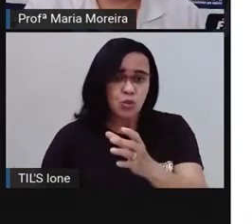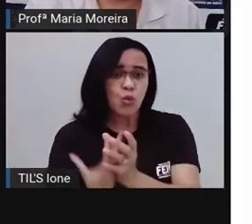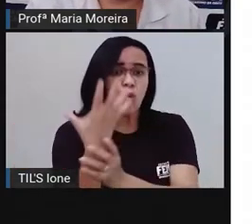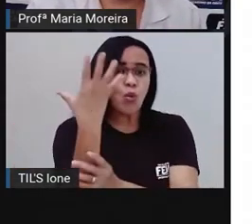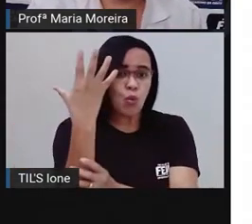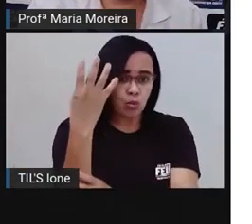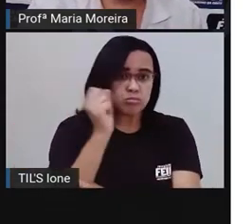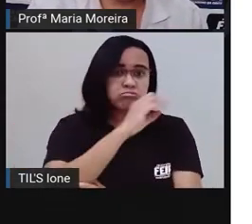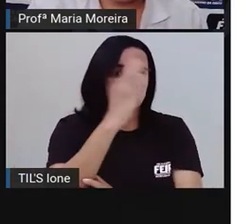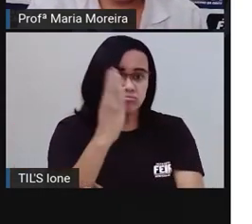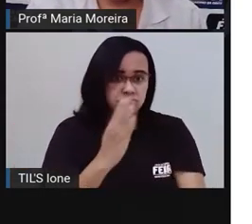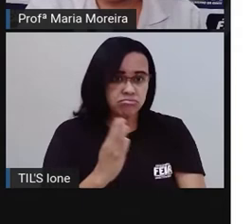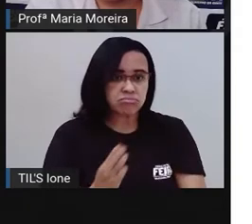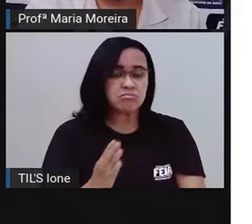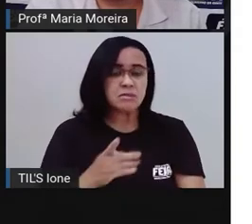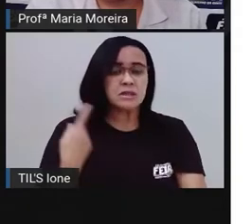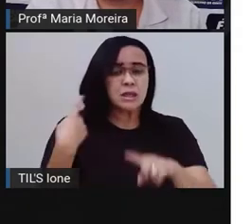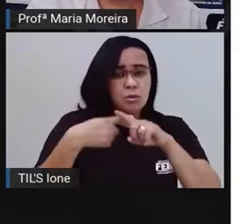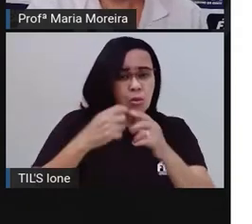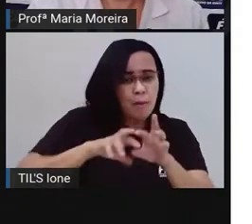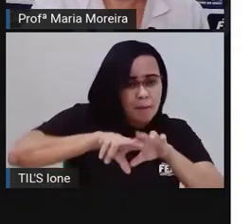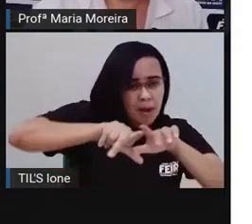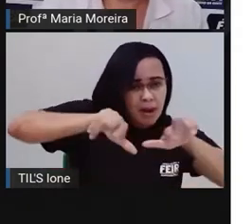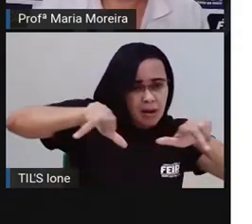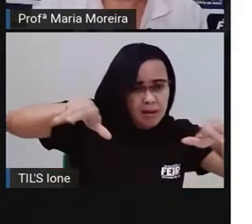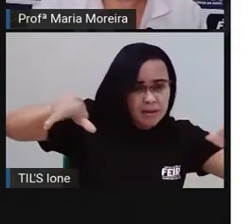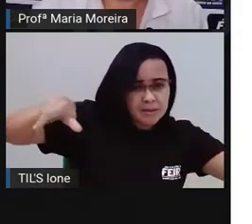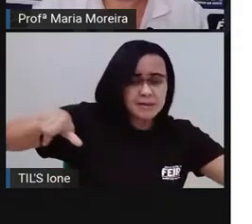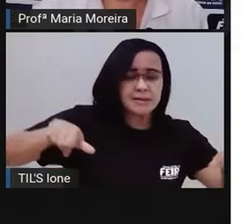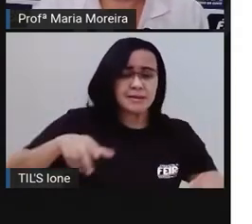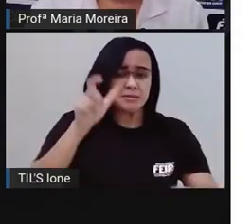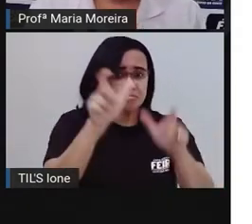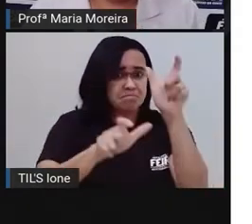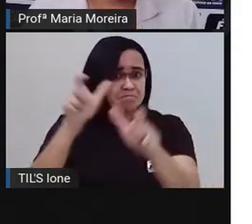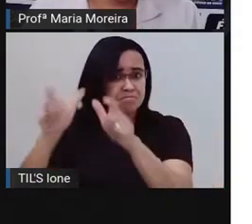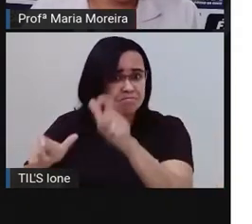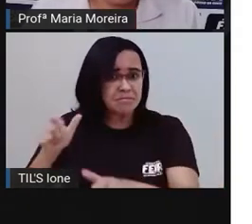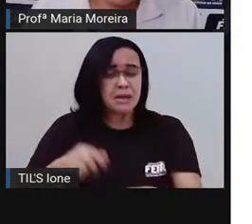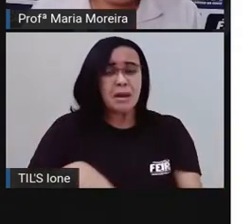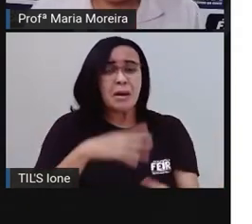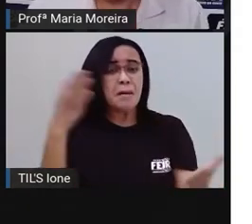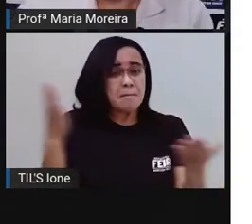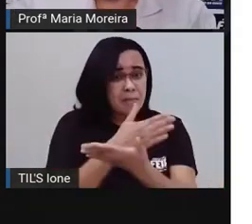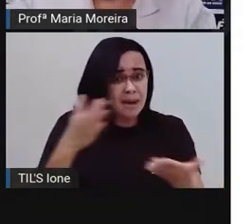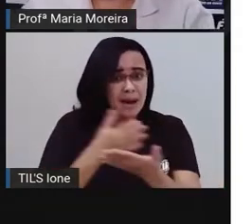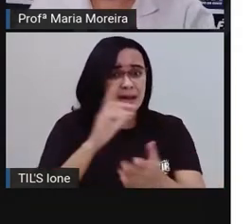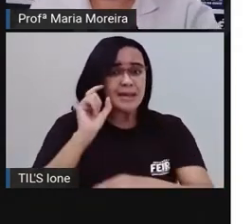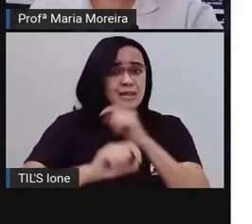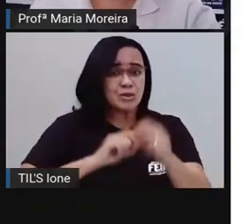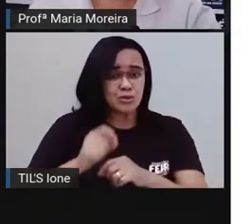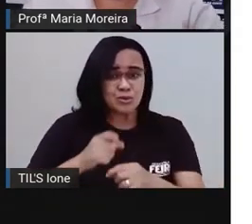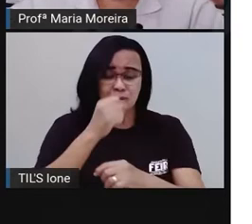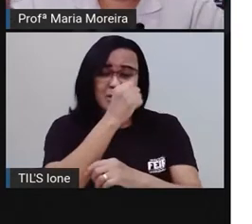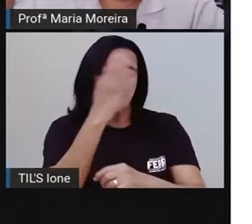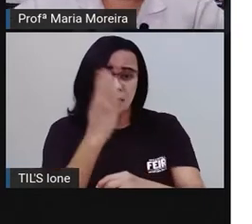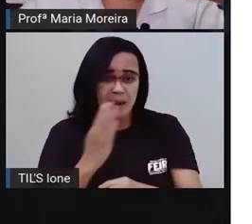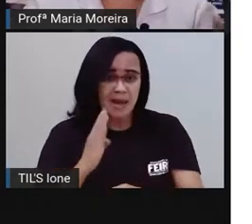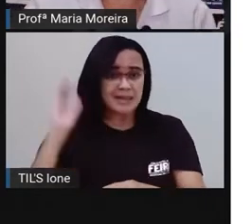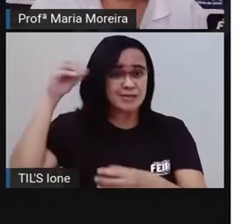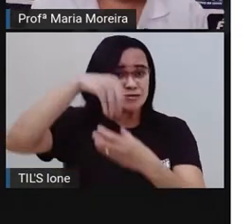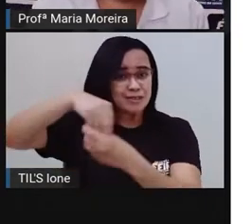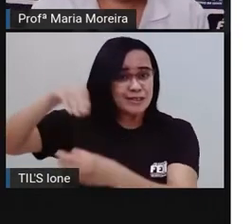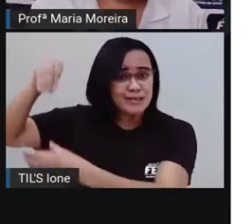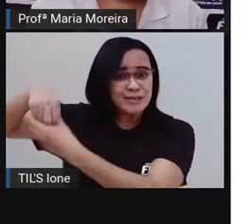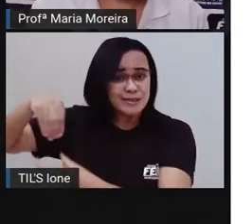cheio de diferenças que parece até que temos muitos Brasileis. Então, quando a gente olha o Nordeste e aí a olha o Sul e diz, nossa,